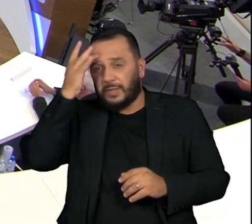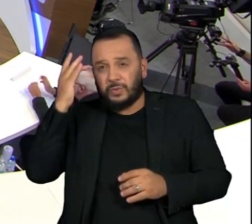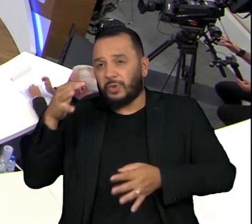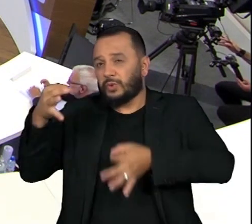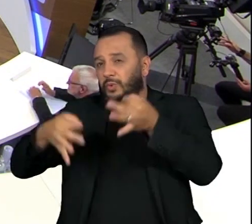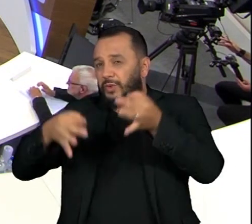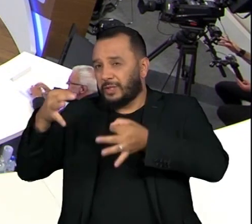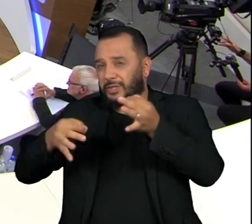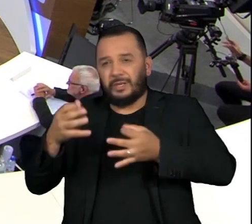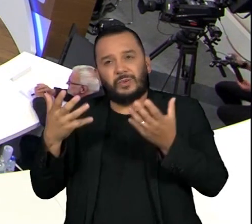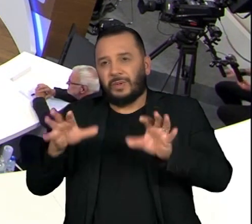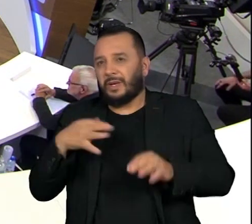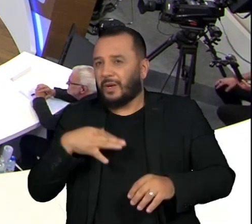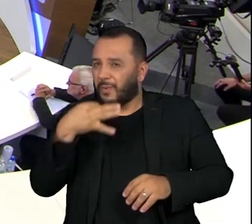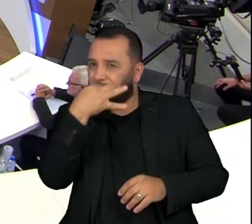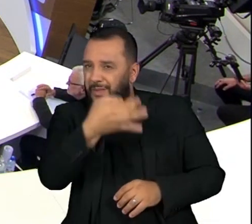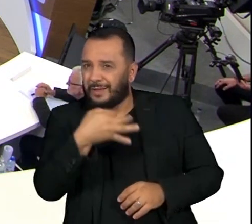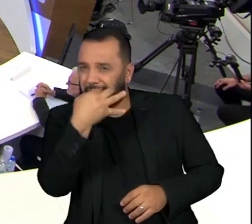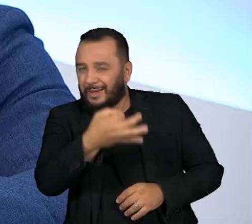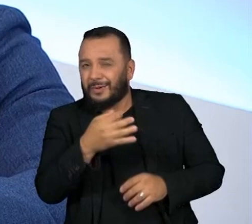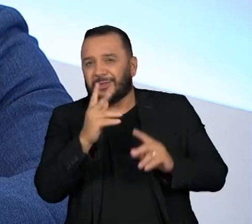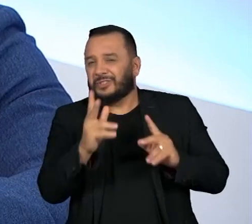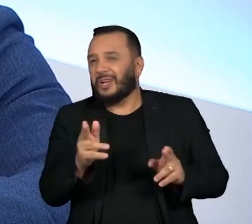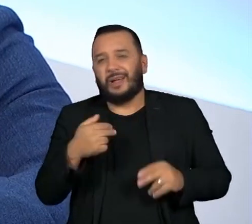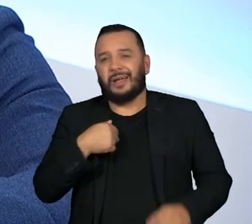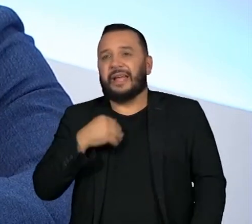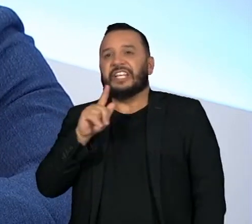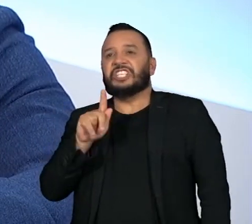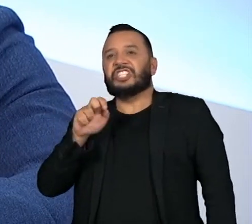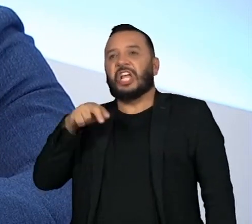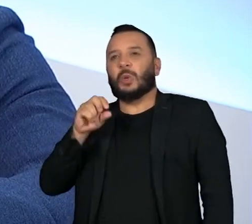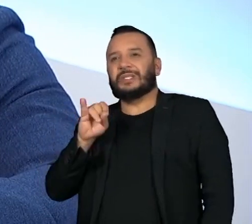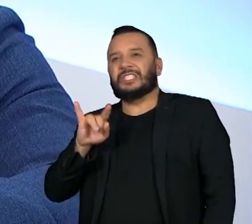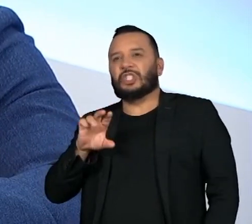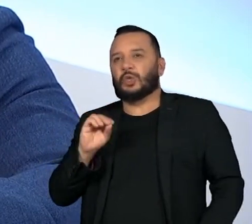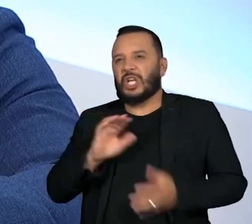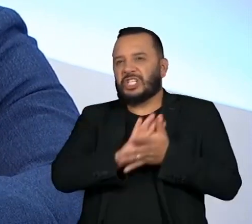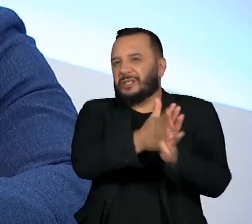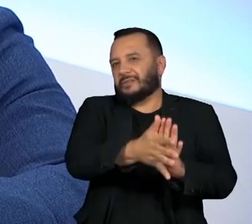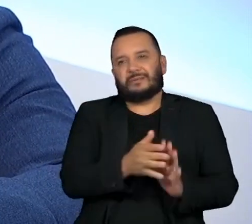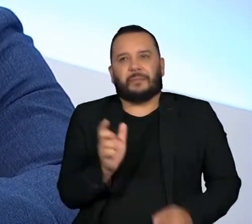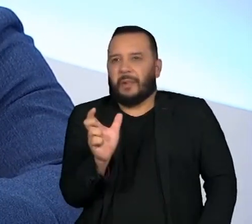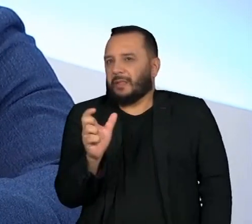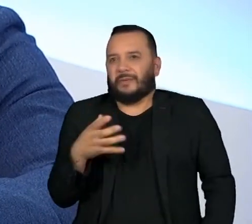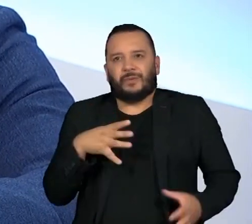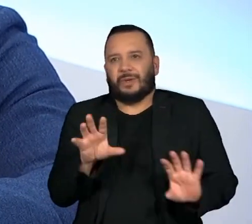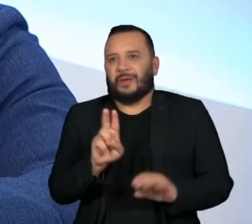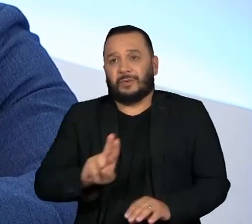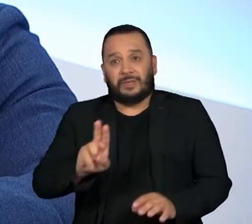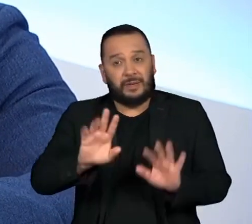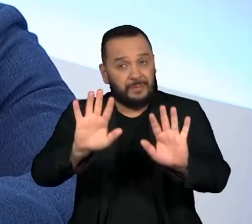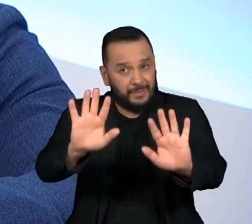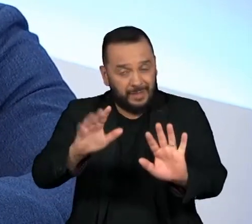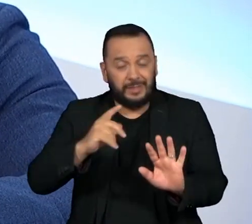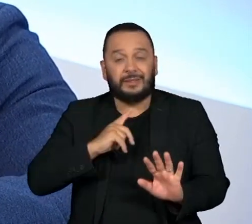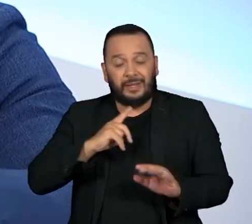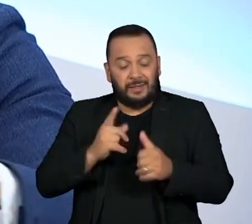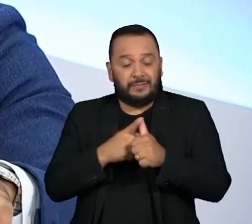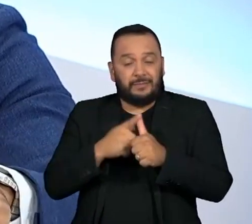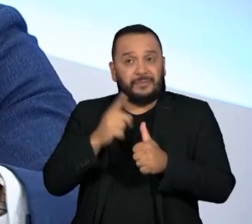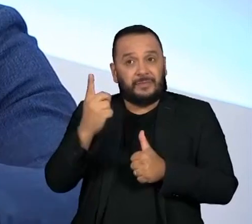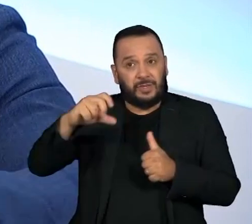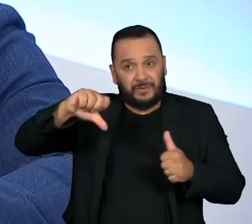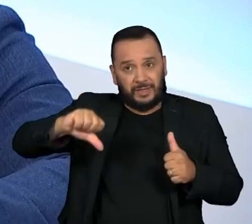concretos, envolvendo provas que não analisaram. Mas ainda assim eu queria trazer dois elementos aqui, além dos que já foram trazidos antes. Em 93,